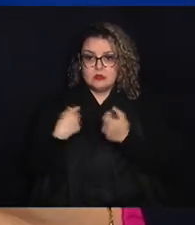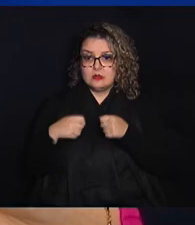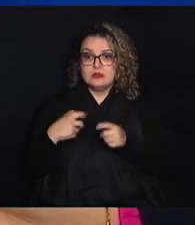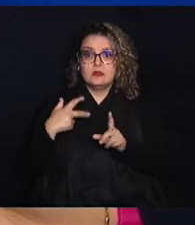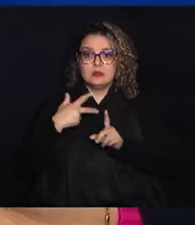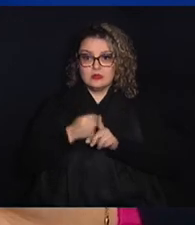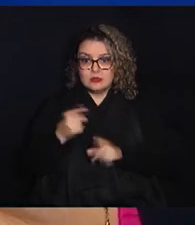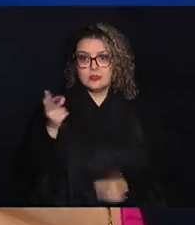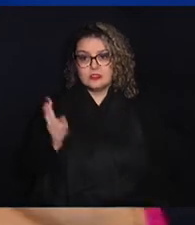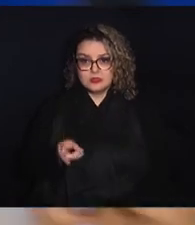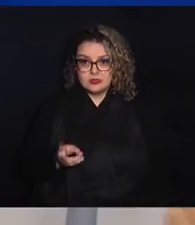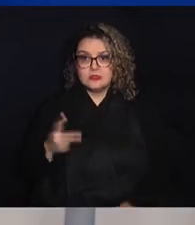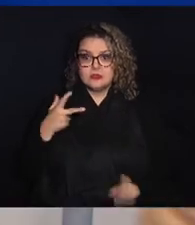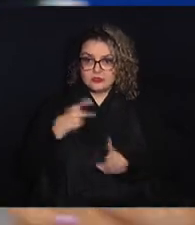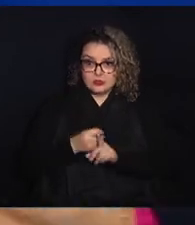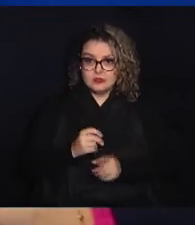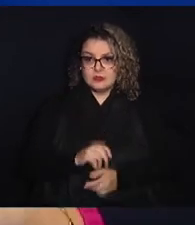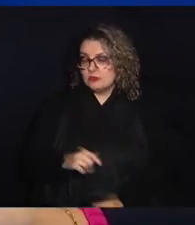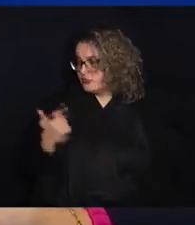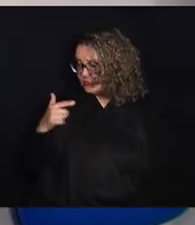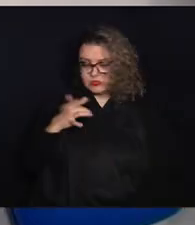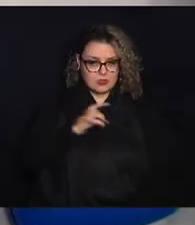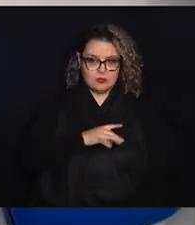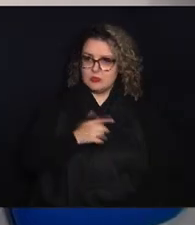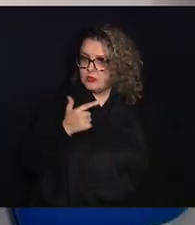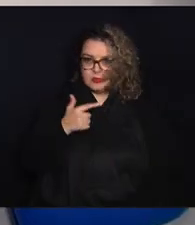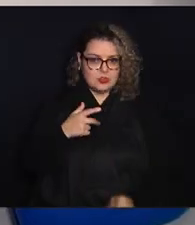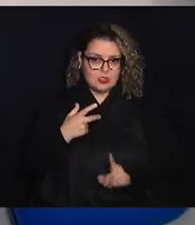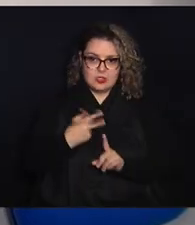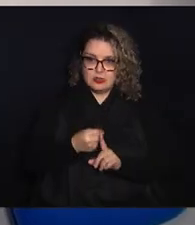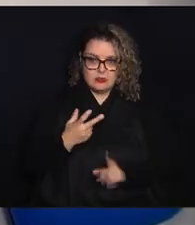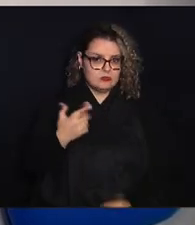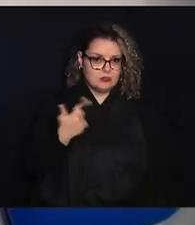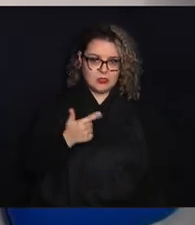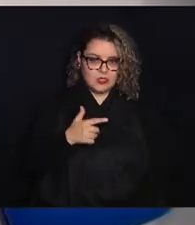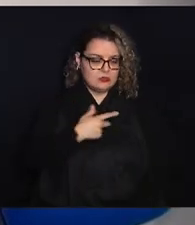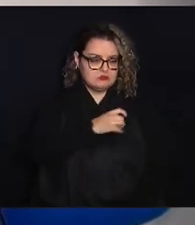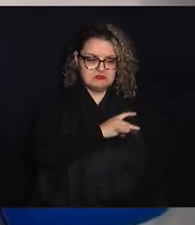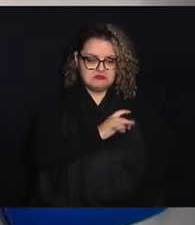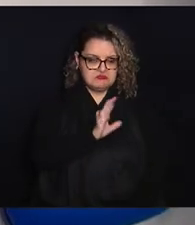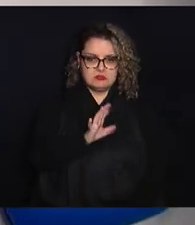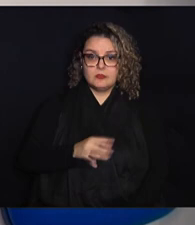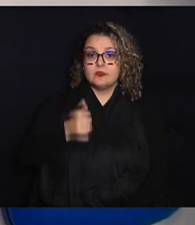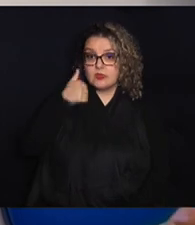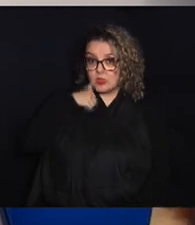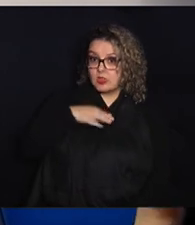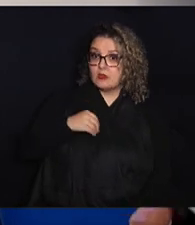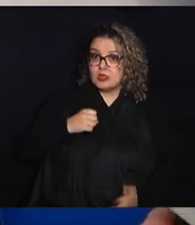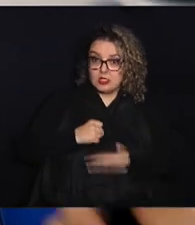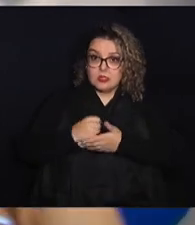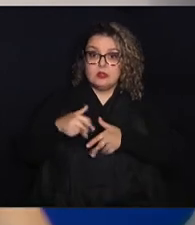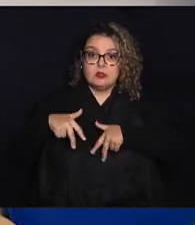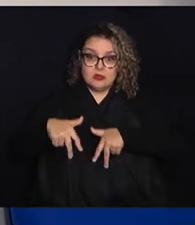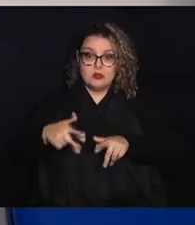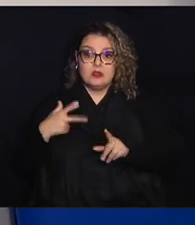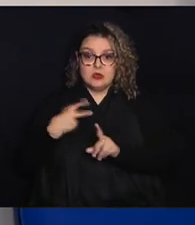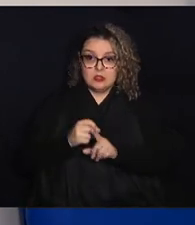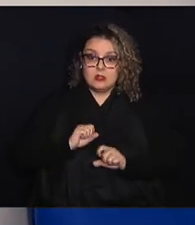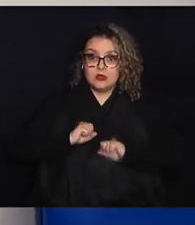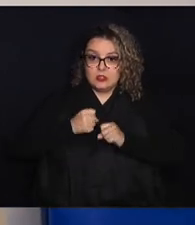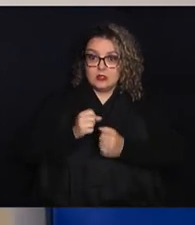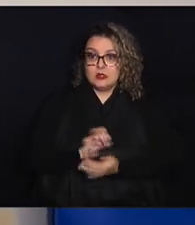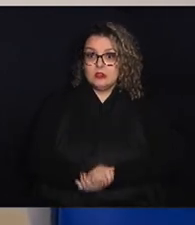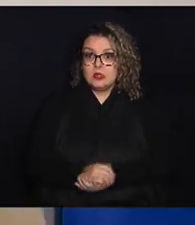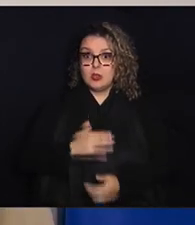tomo mesmo. Não tem medo? Não tenho. Foi a filha quem levou a dona Giovana para tomar a dose de reforço.